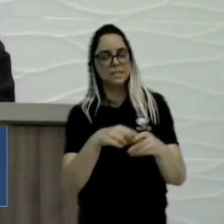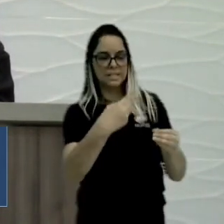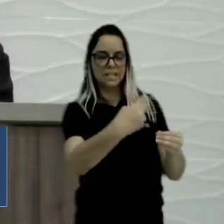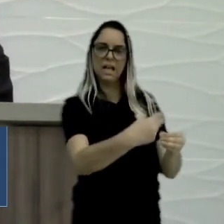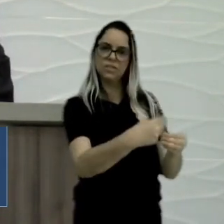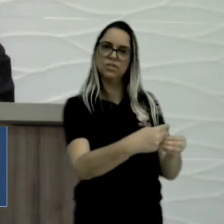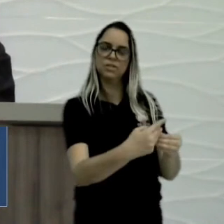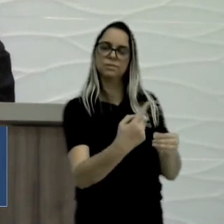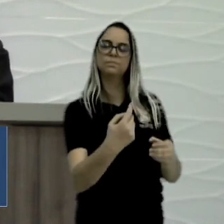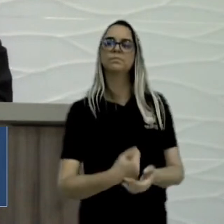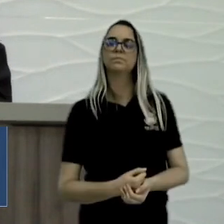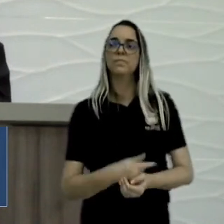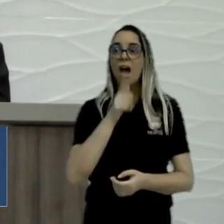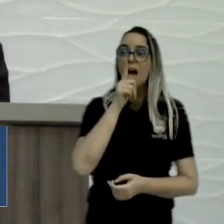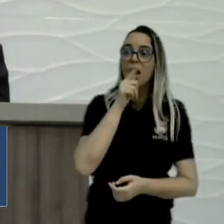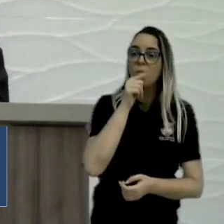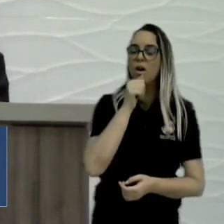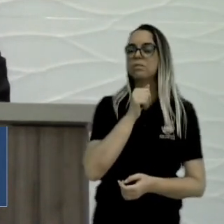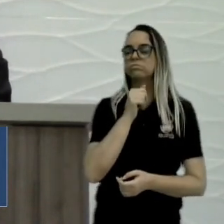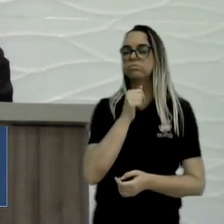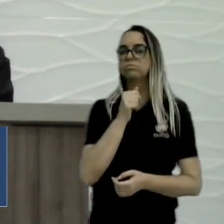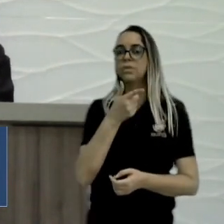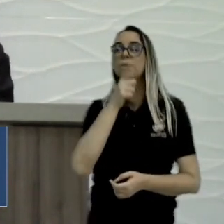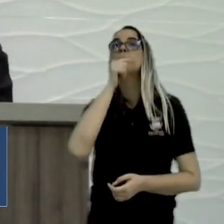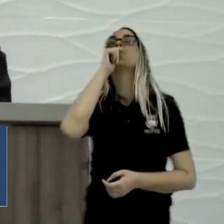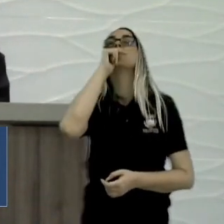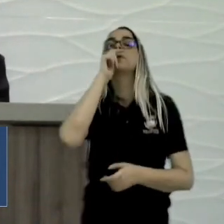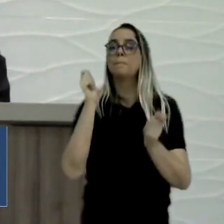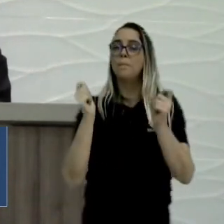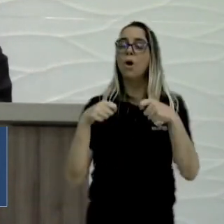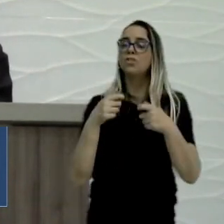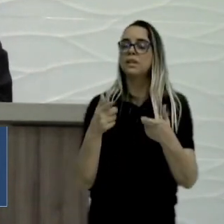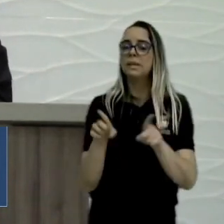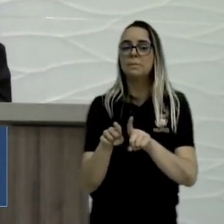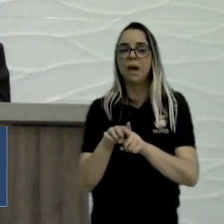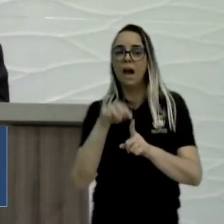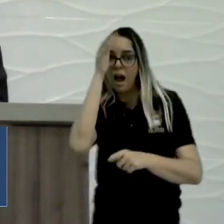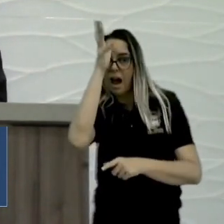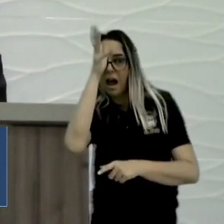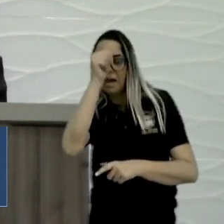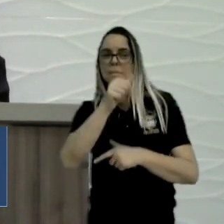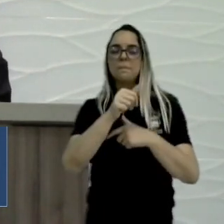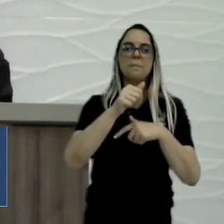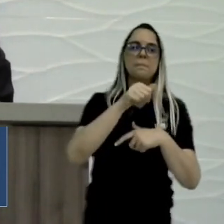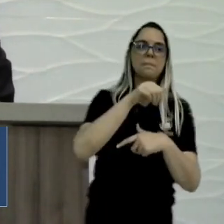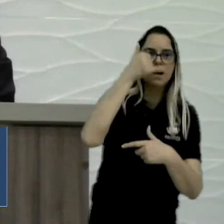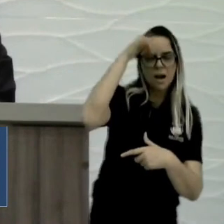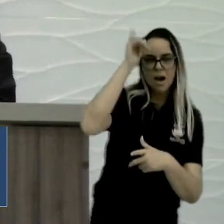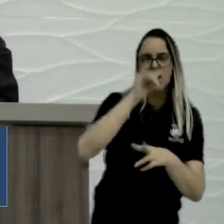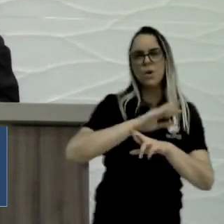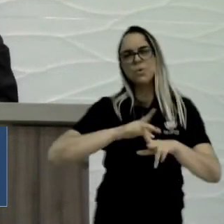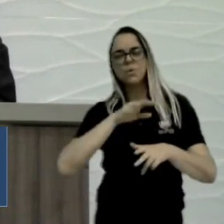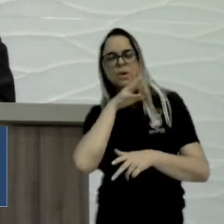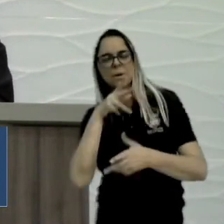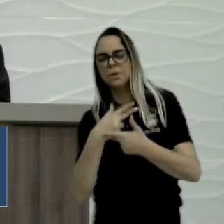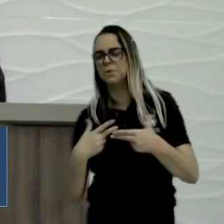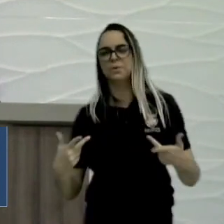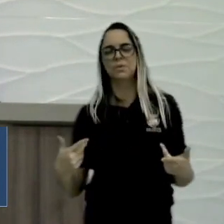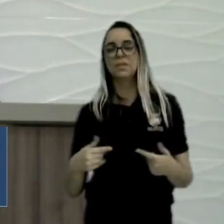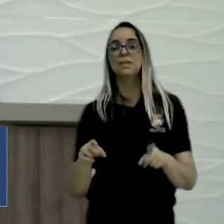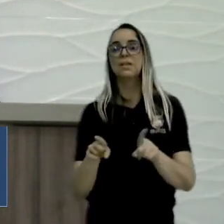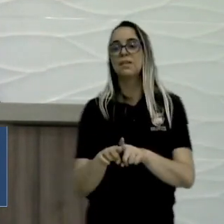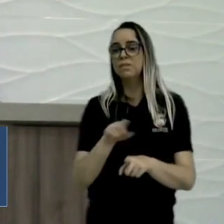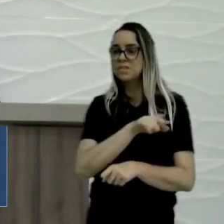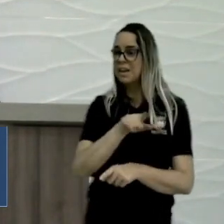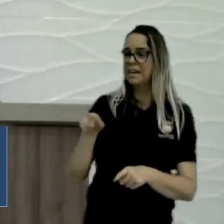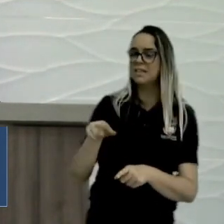com a água, água de consumo humano, água de consumo animal, água para uso doméstico, e vossas excelências se